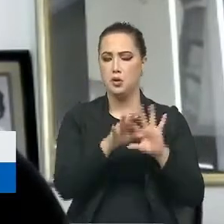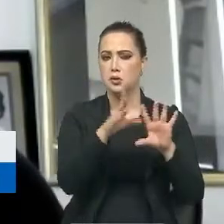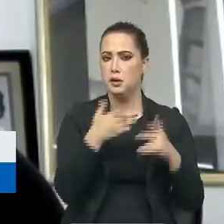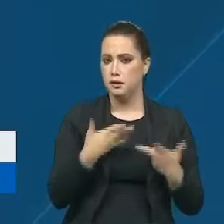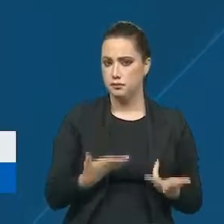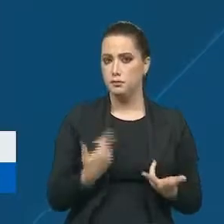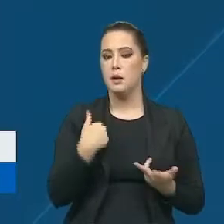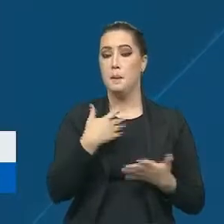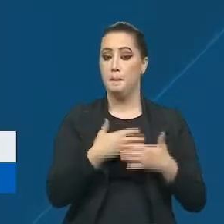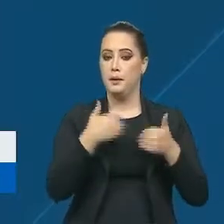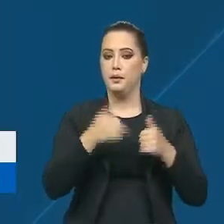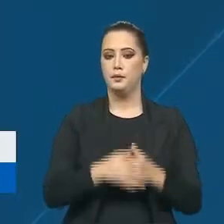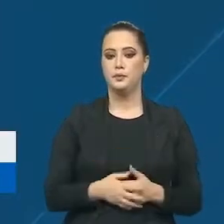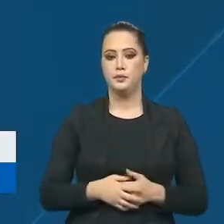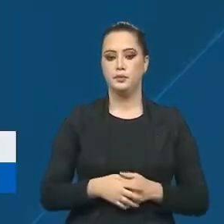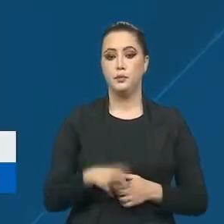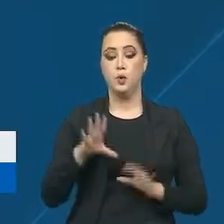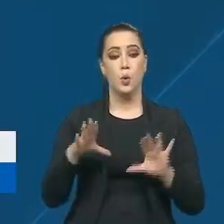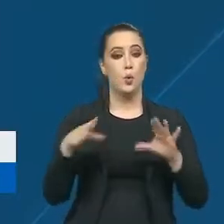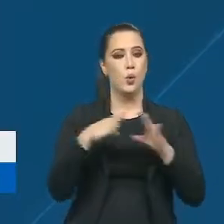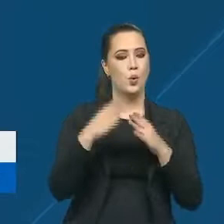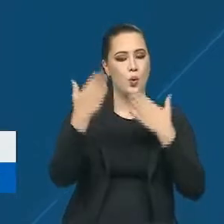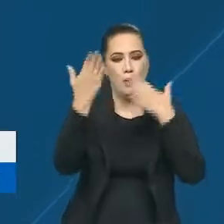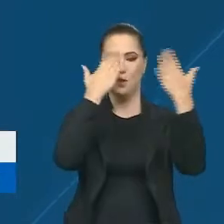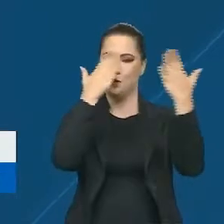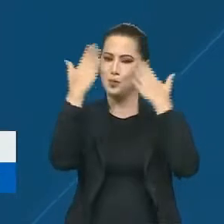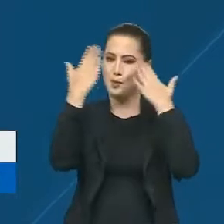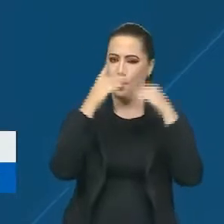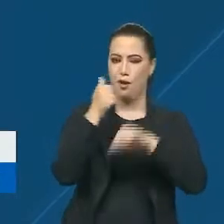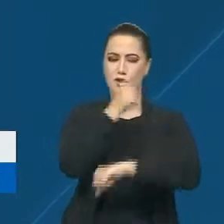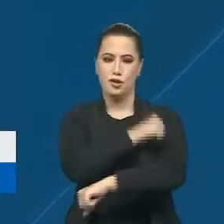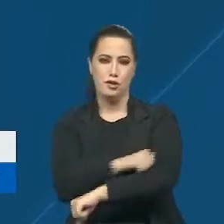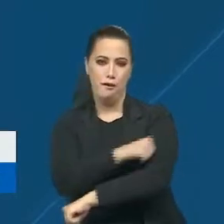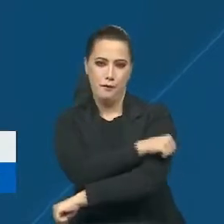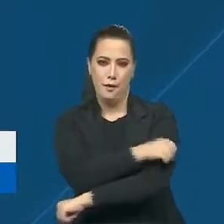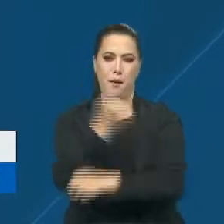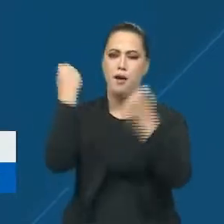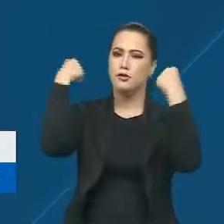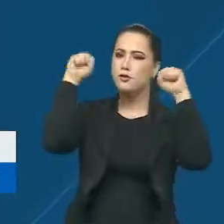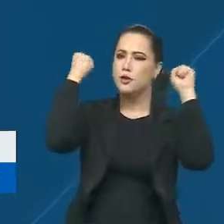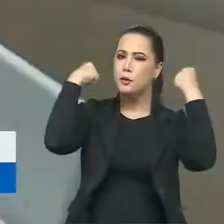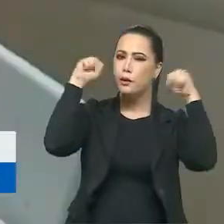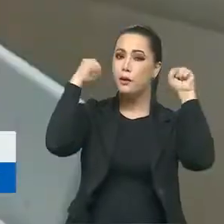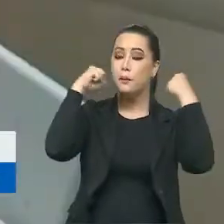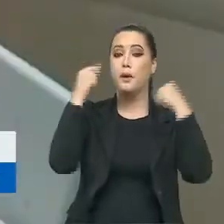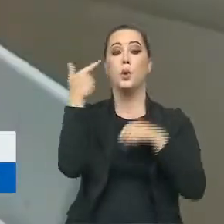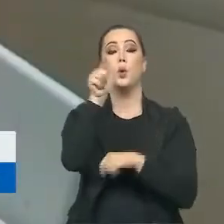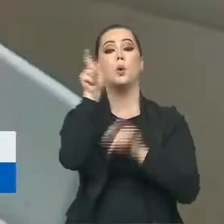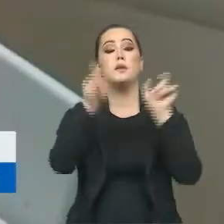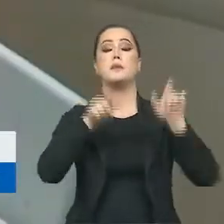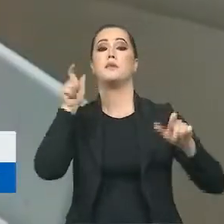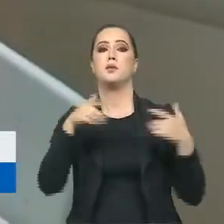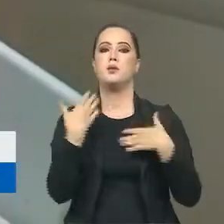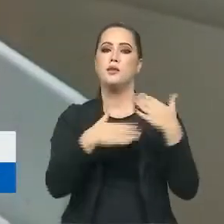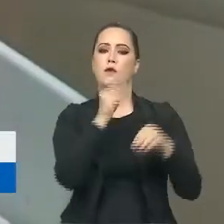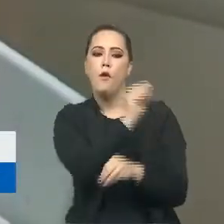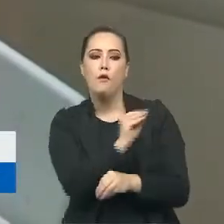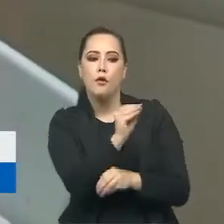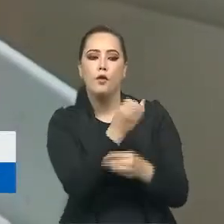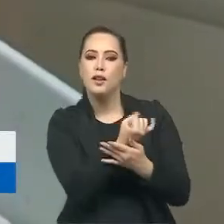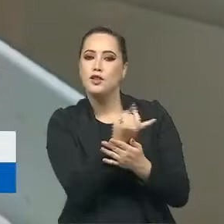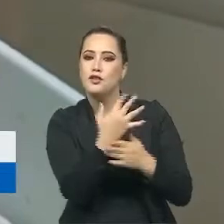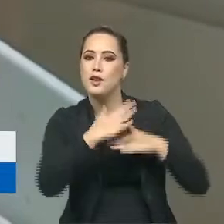desempenho. Uma equipe de psicologia, enfermagem, fisioterapia, entre outros profissionais, desenvolve um cuidado